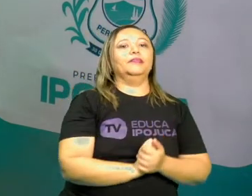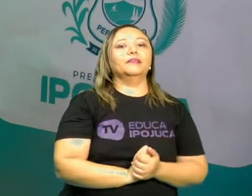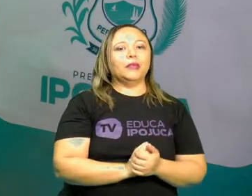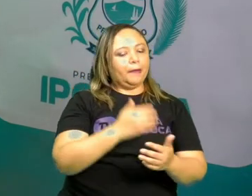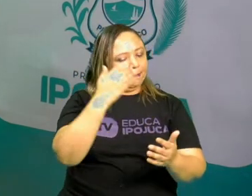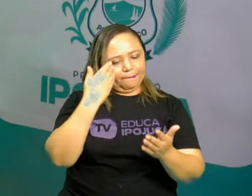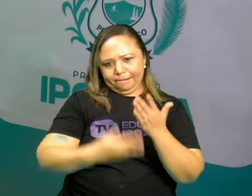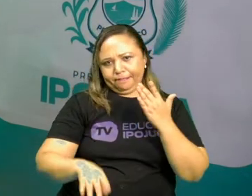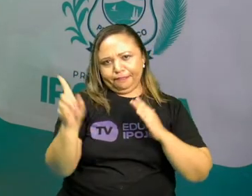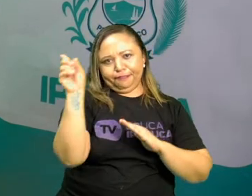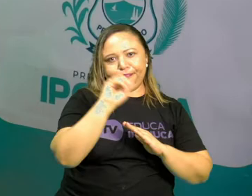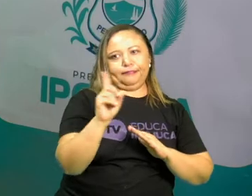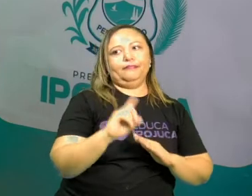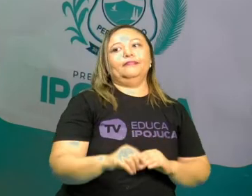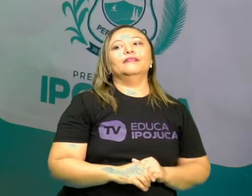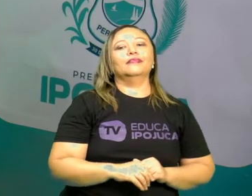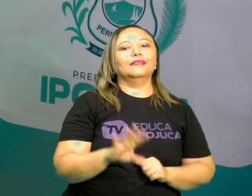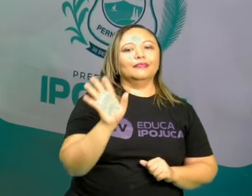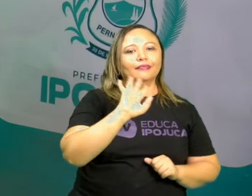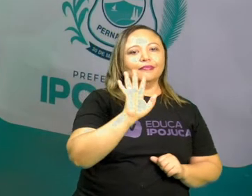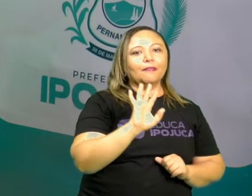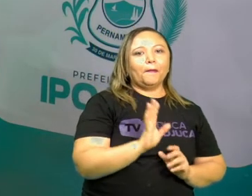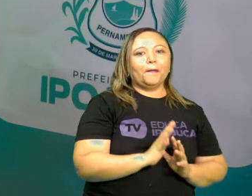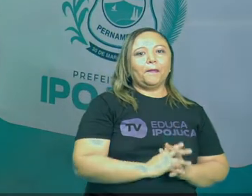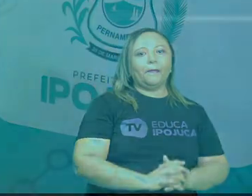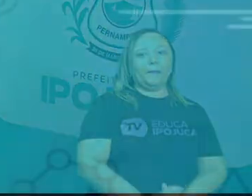percam. Valeu, até mais.